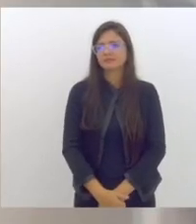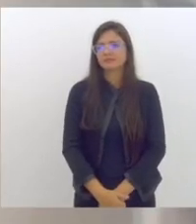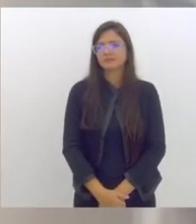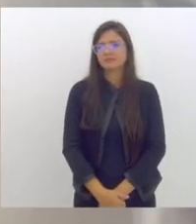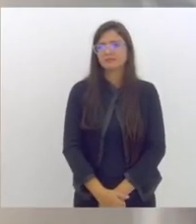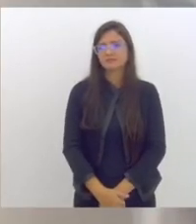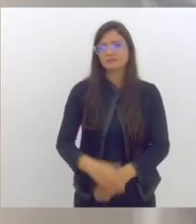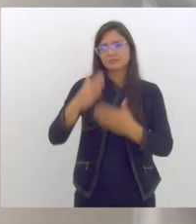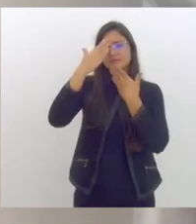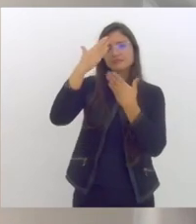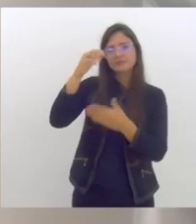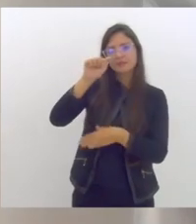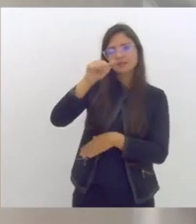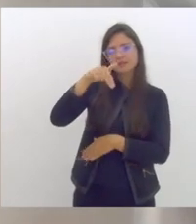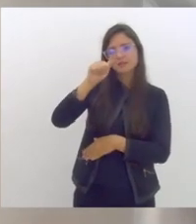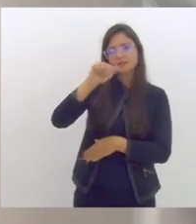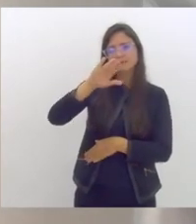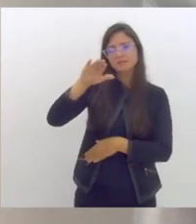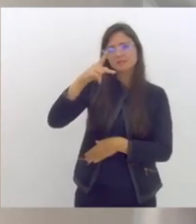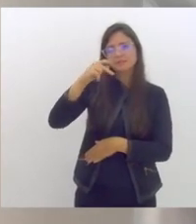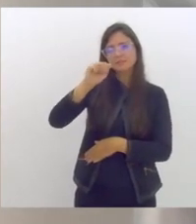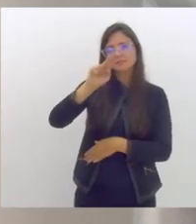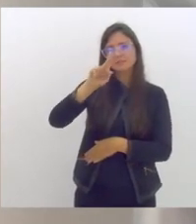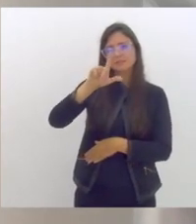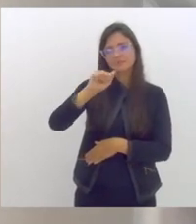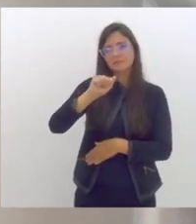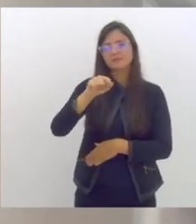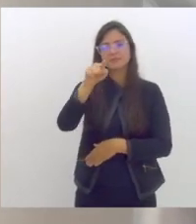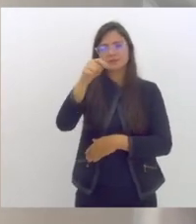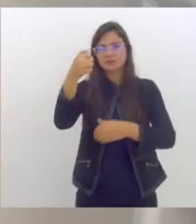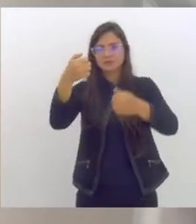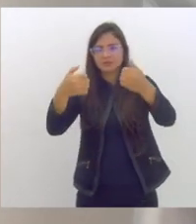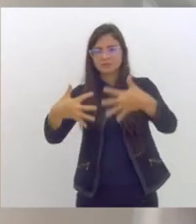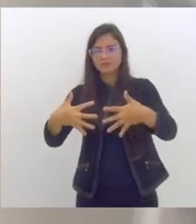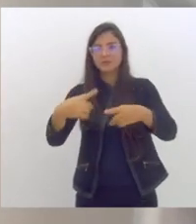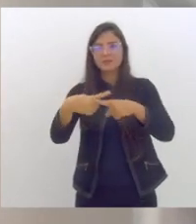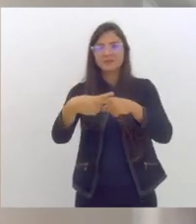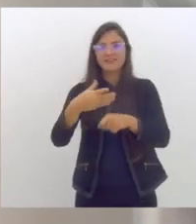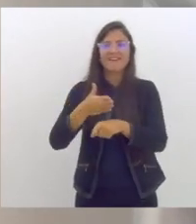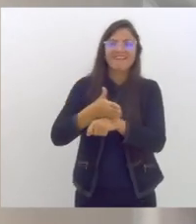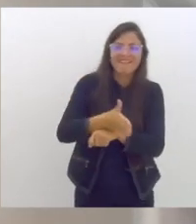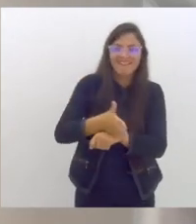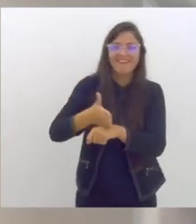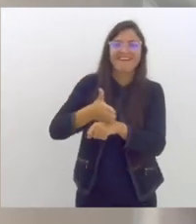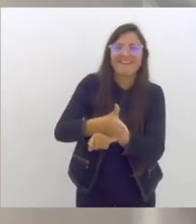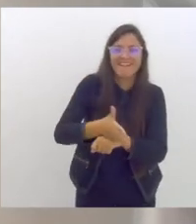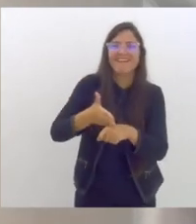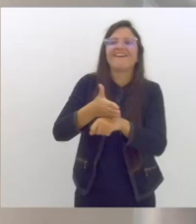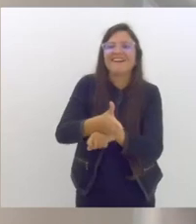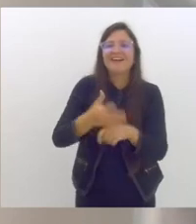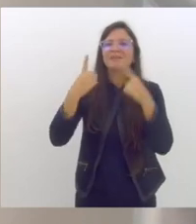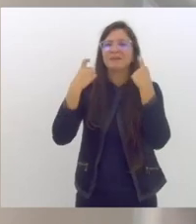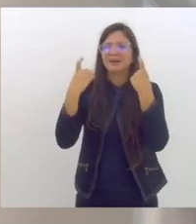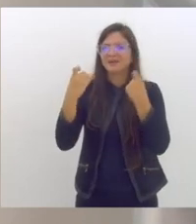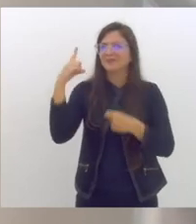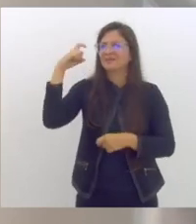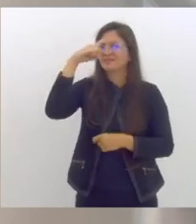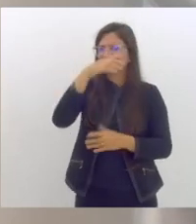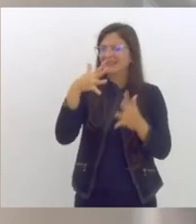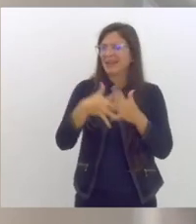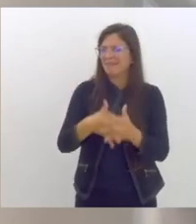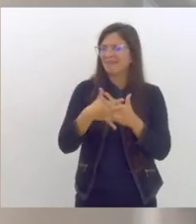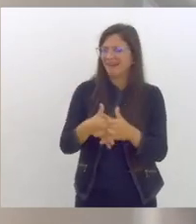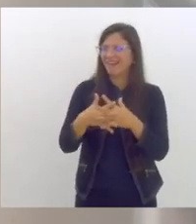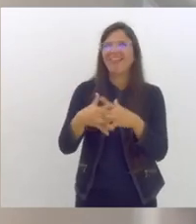Muito obrigado Ana Paula destaco que ao longo da sua fala a serra parou aí que bom ficar o dia inteiro trabalhando com essa serra não é